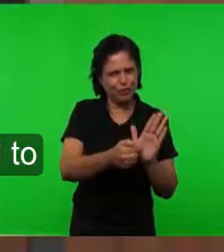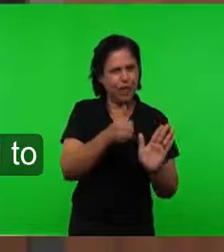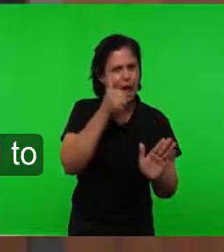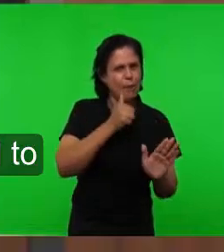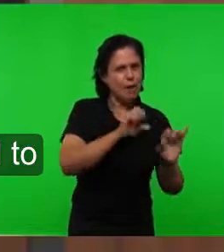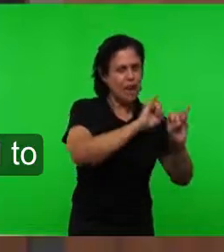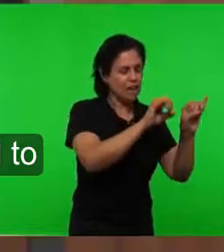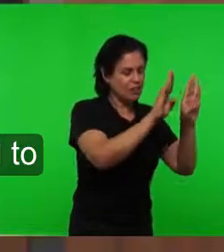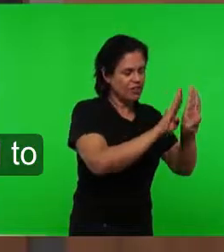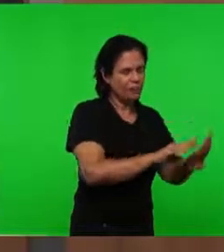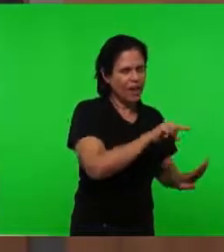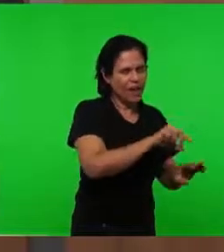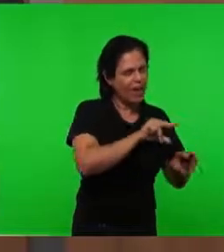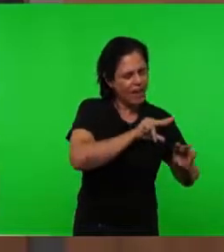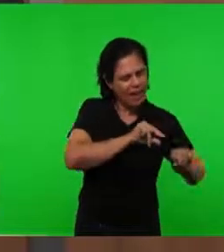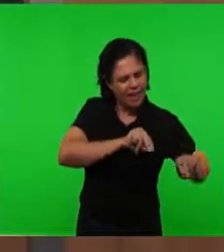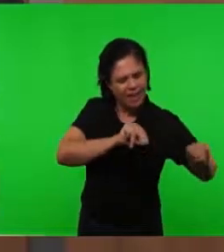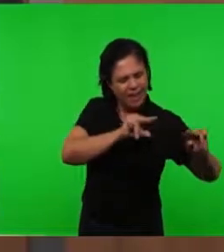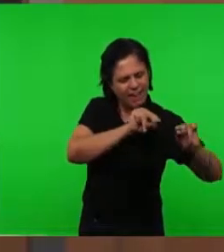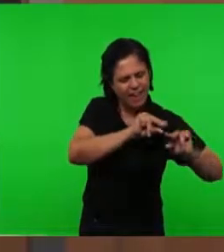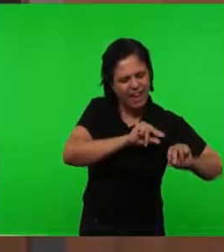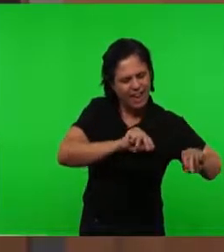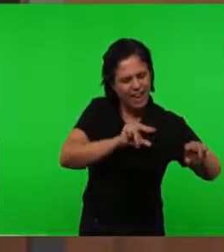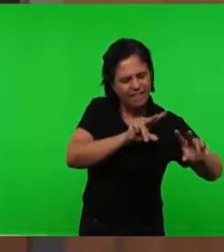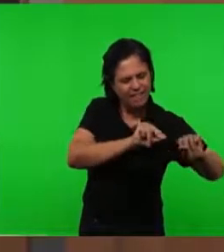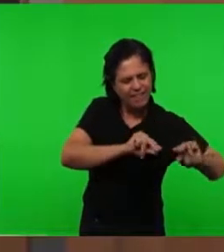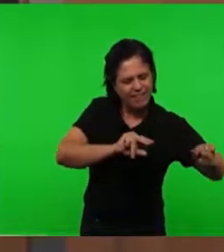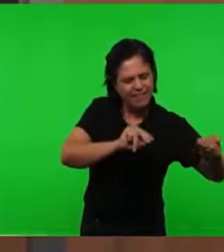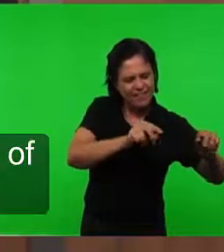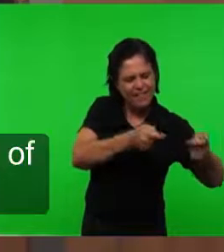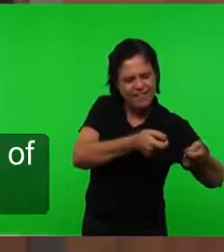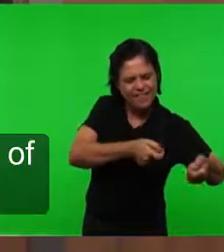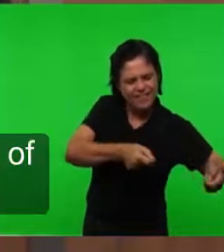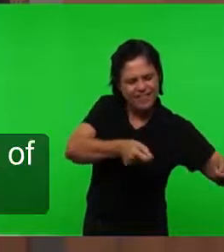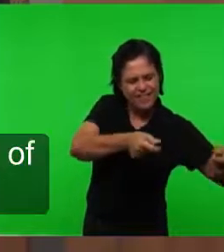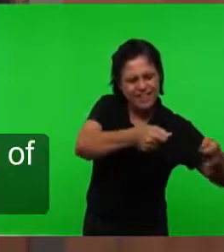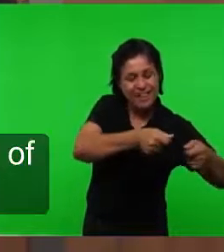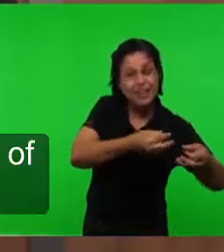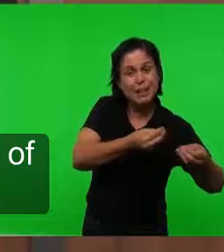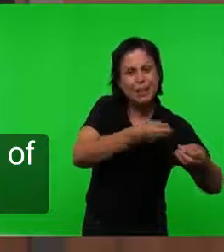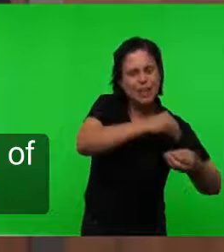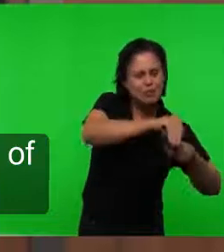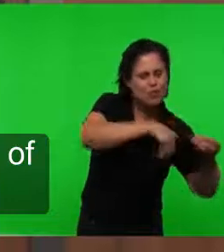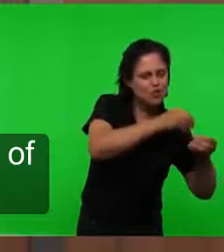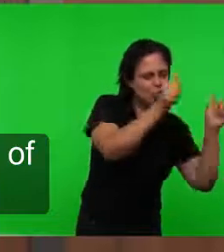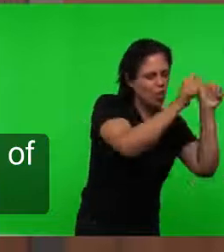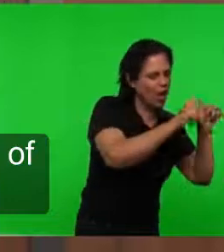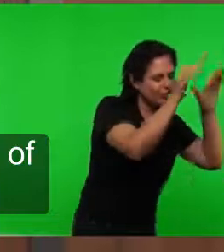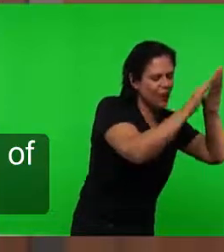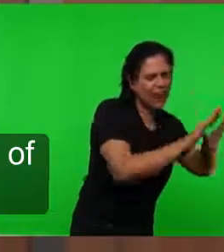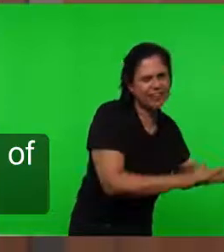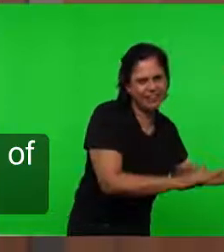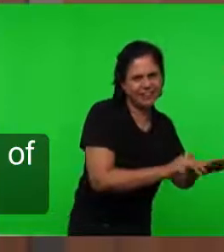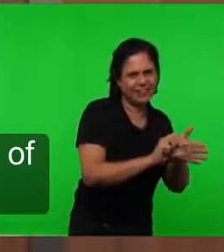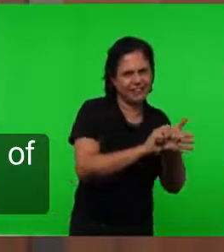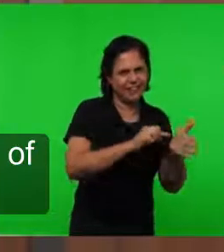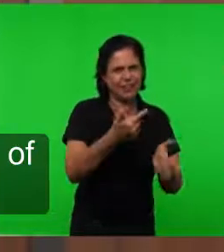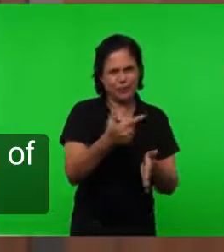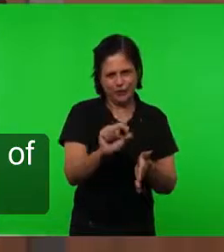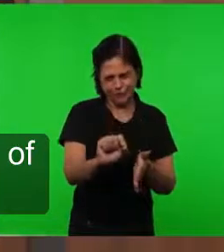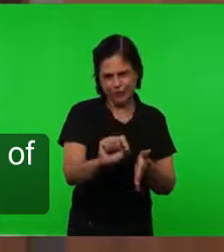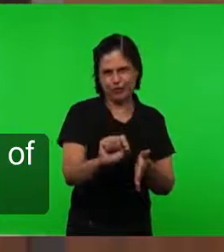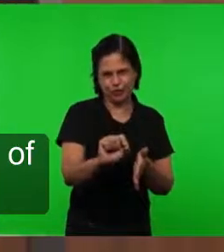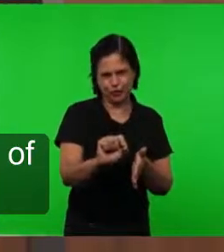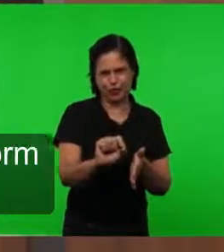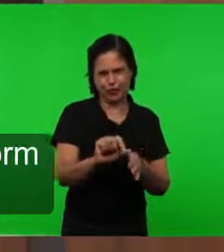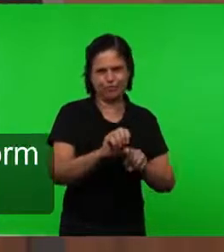O servo do senhor Para que se prostitui E comam O sacrifício Da idolatria Verso vinte A profecia E